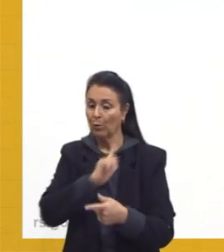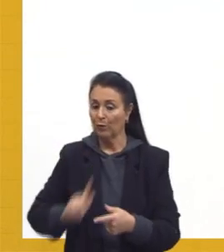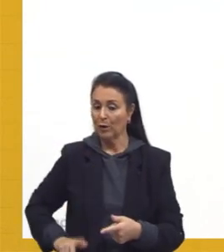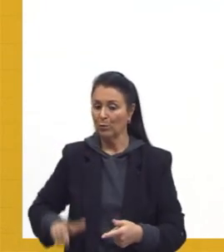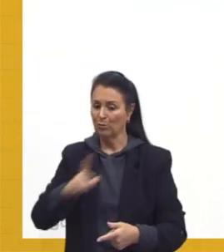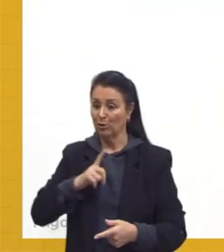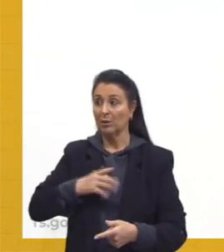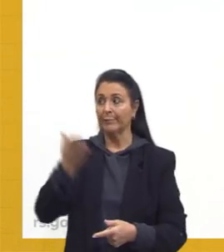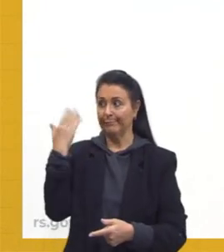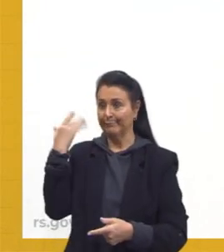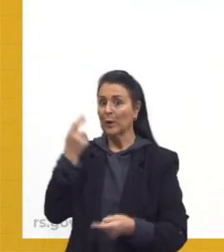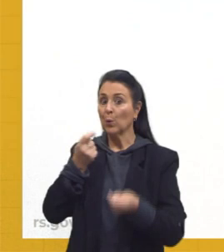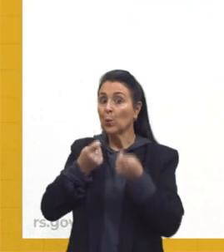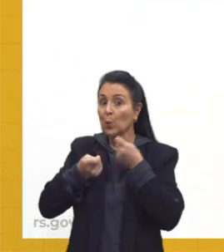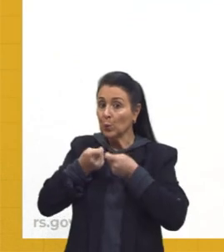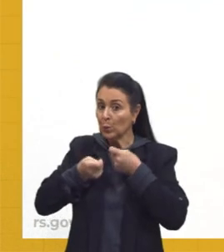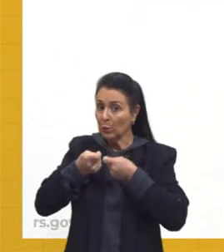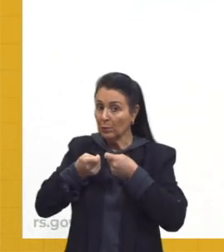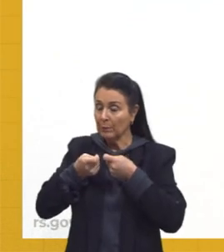nós começamos a ter justamente